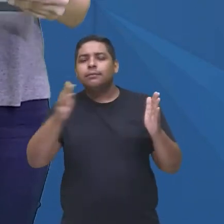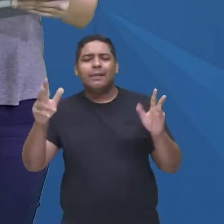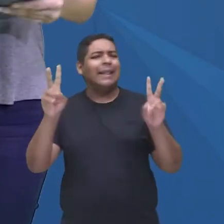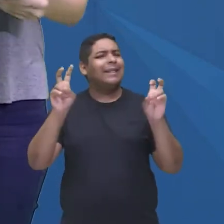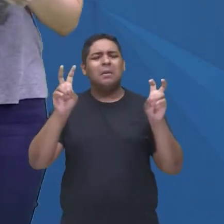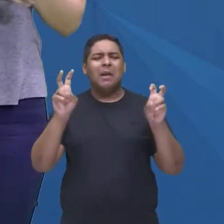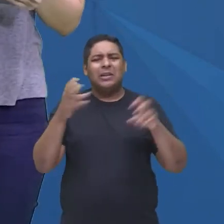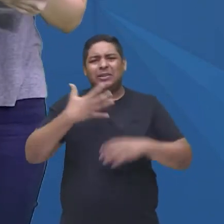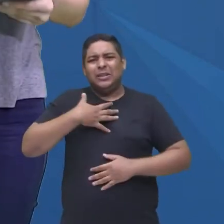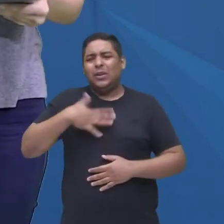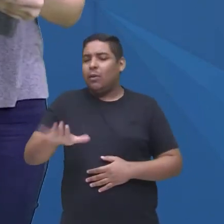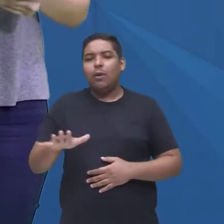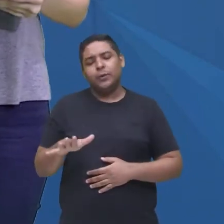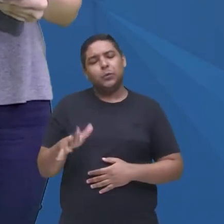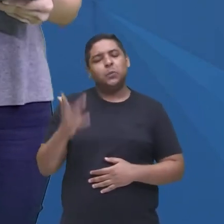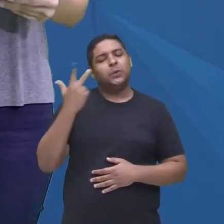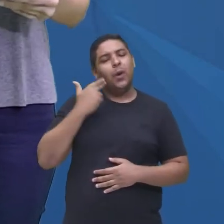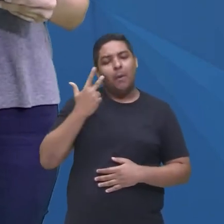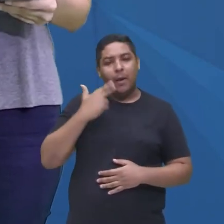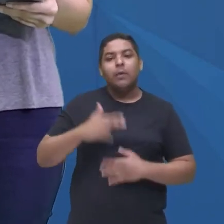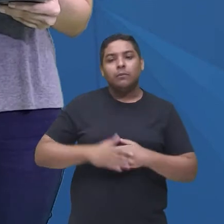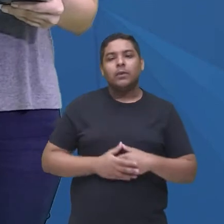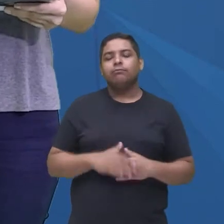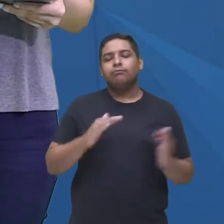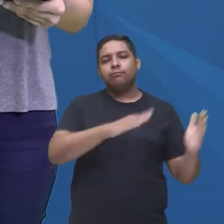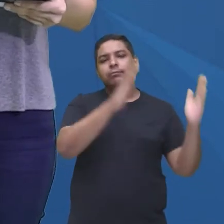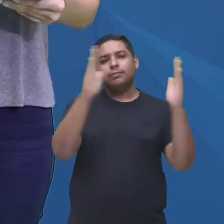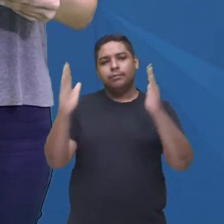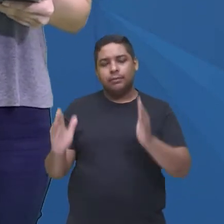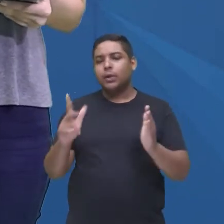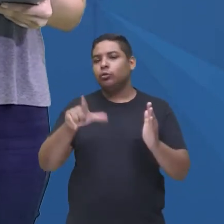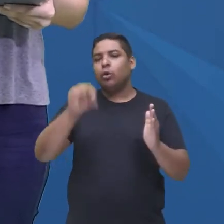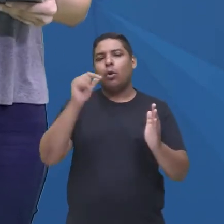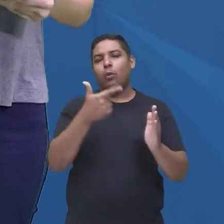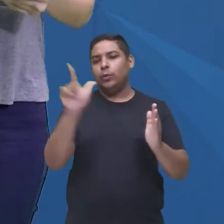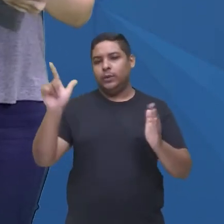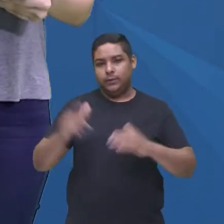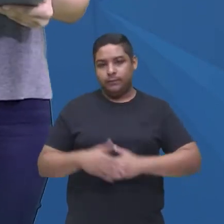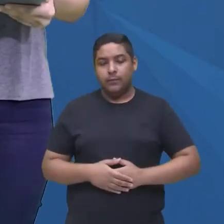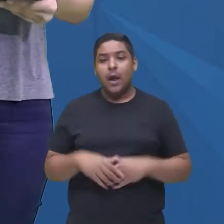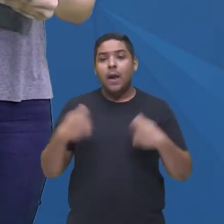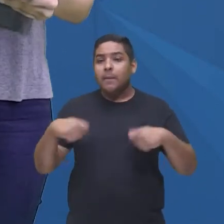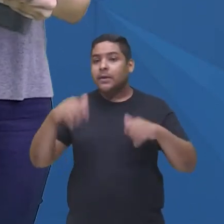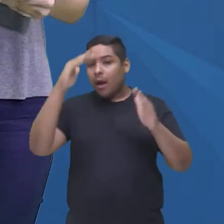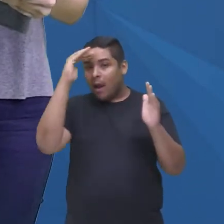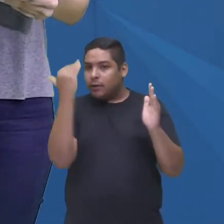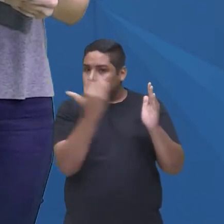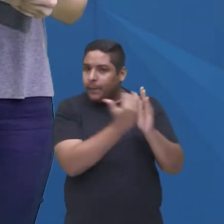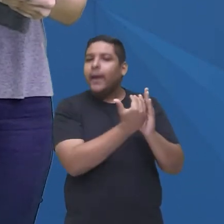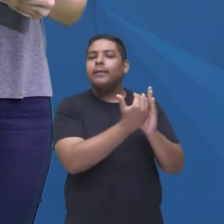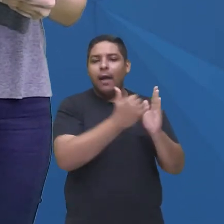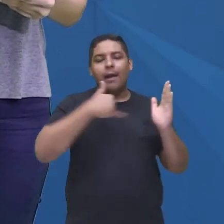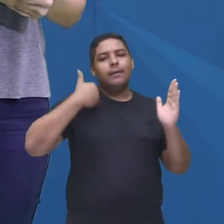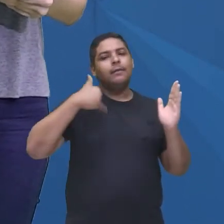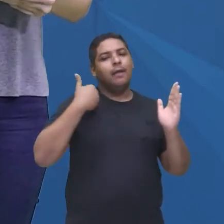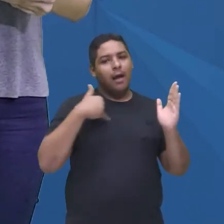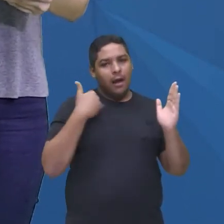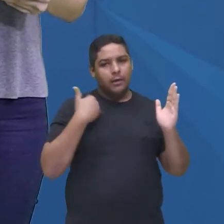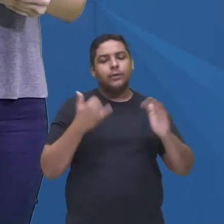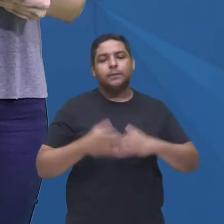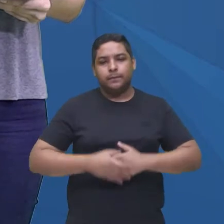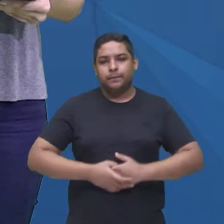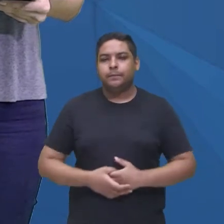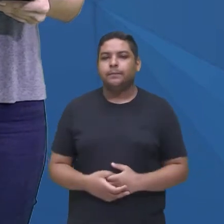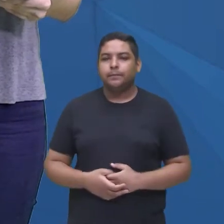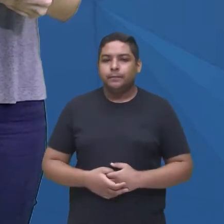tudo bem, pula pra outra, tá? Mas é sempre importante a gente respeitar a classificação indicativa dessas séries. E